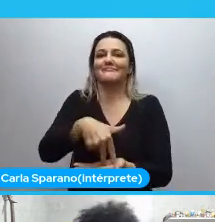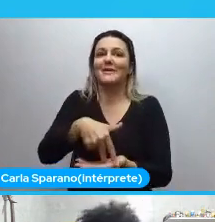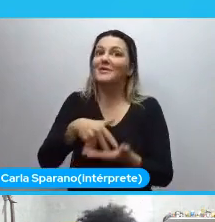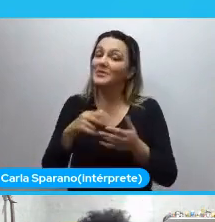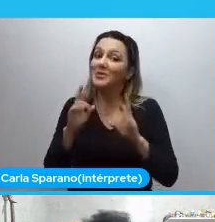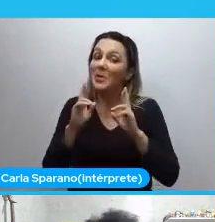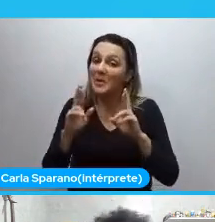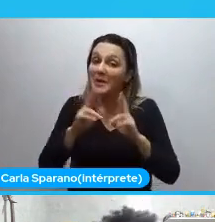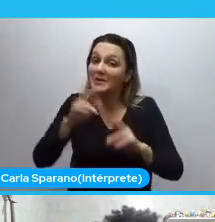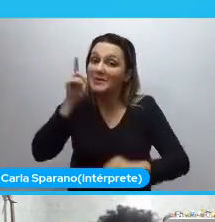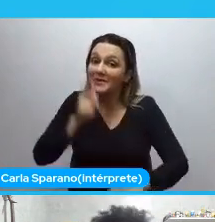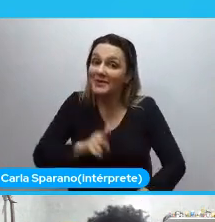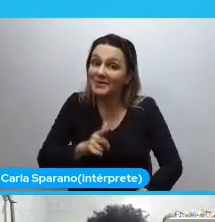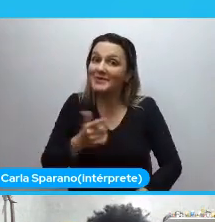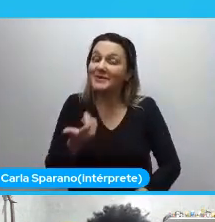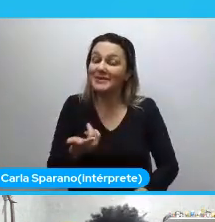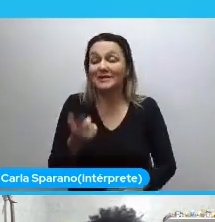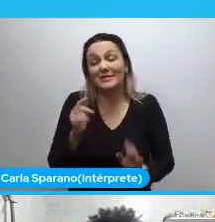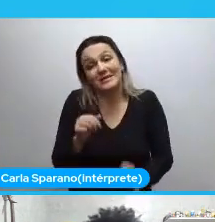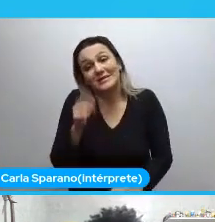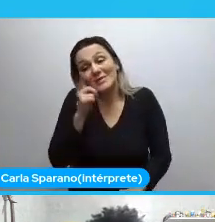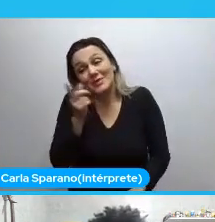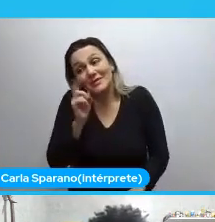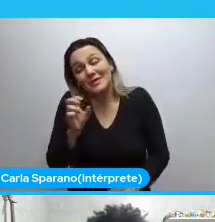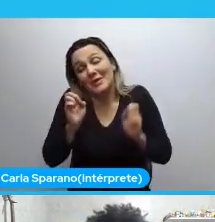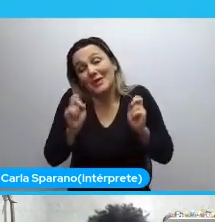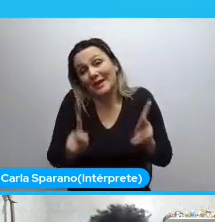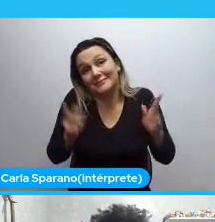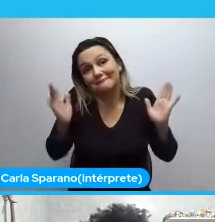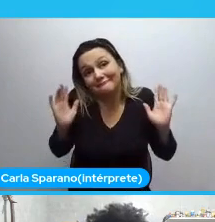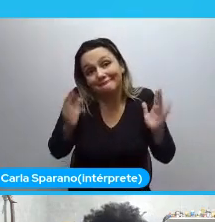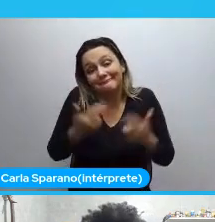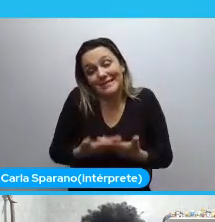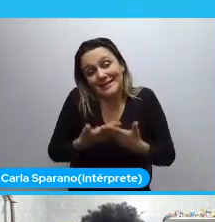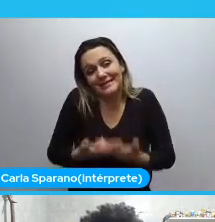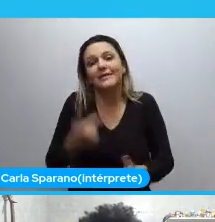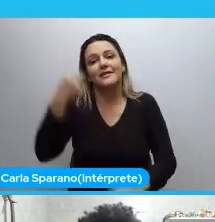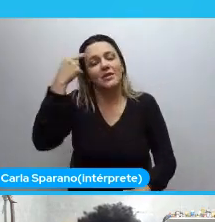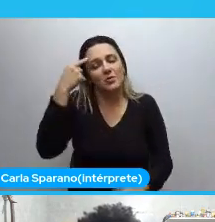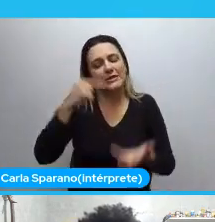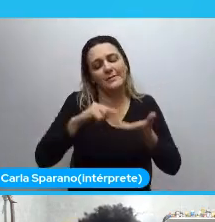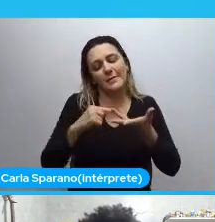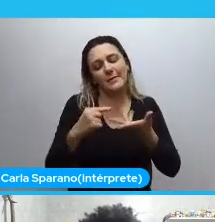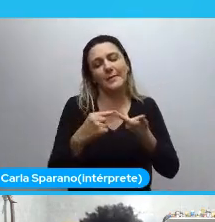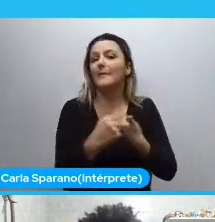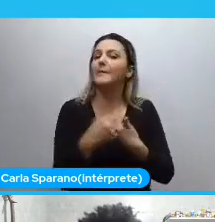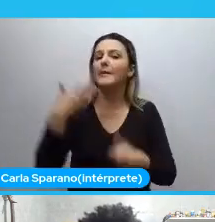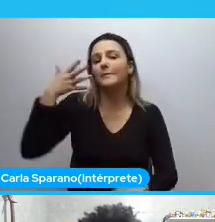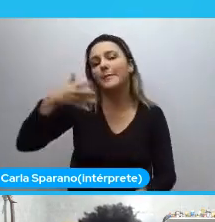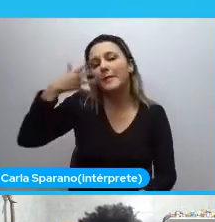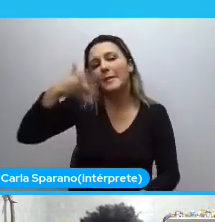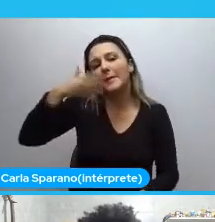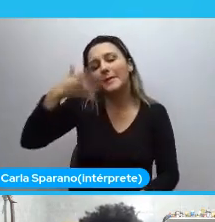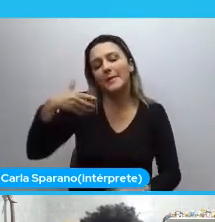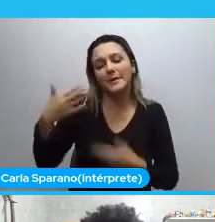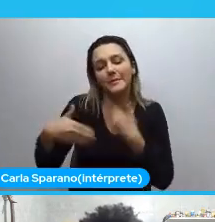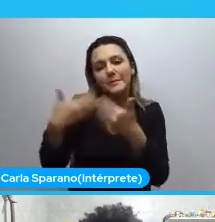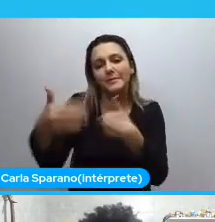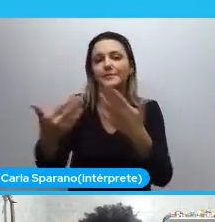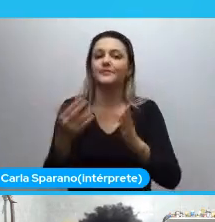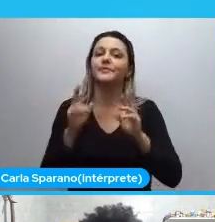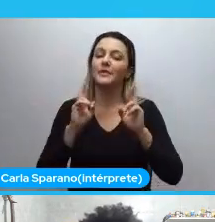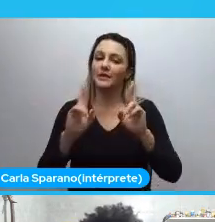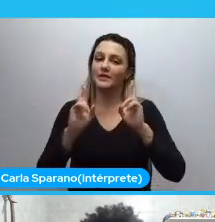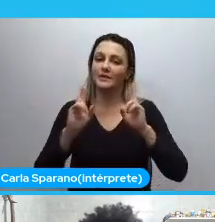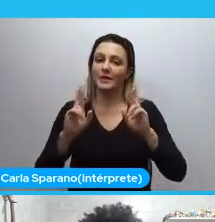atender, vira que segue, é isso. Eu pensei em algumas coisas para falar nesse caminho. E aí, eu espero